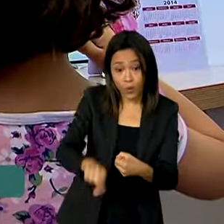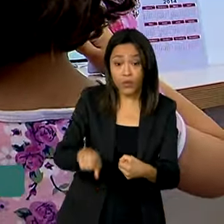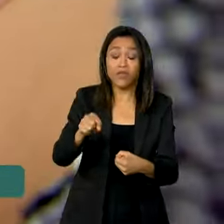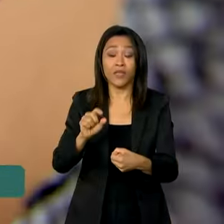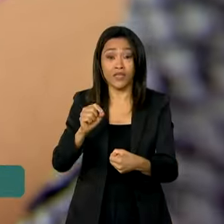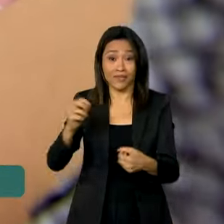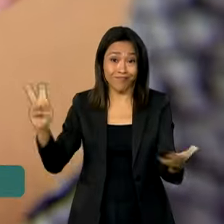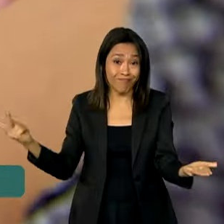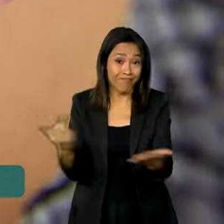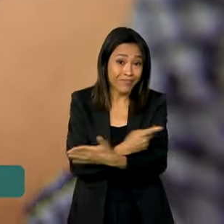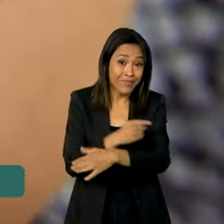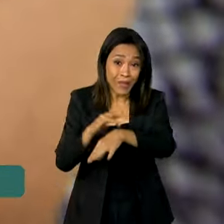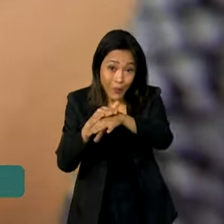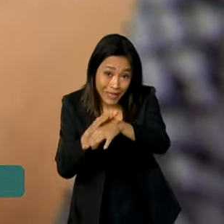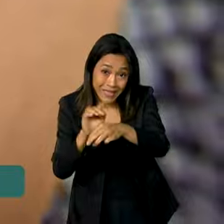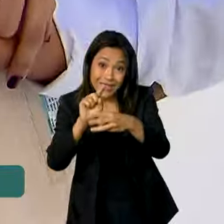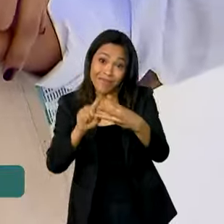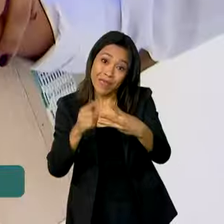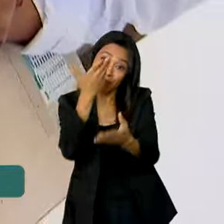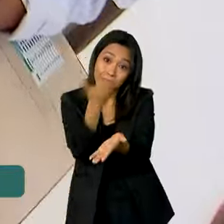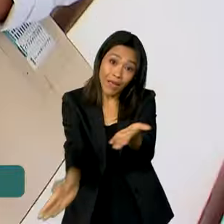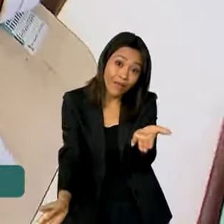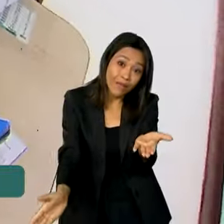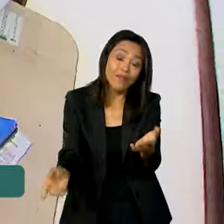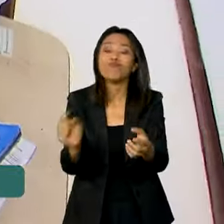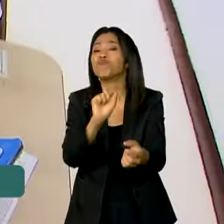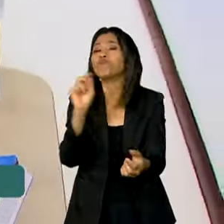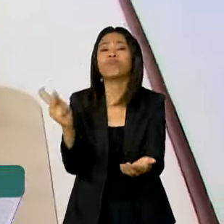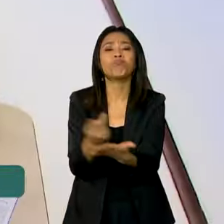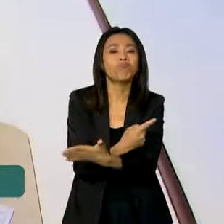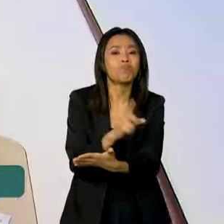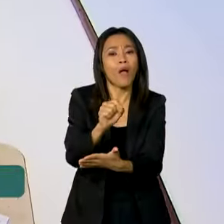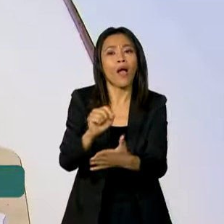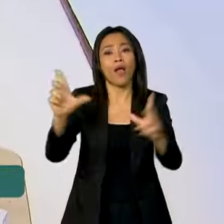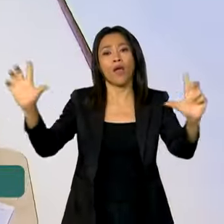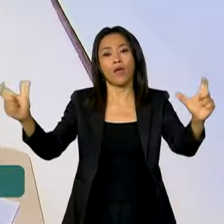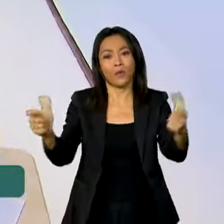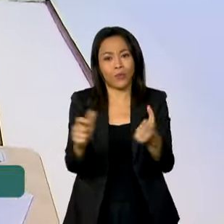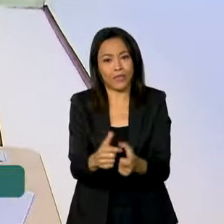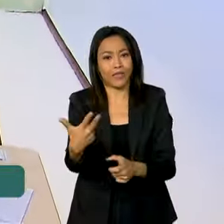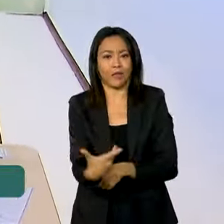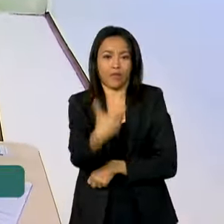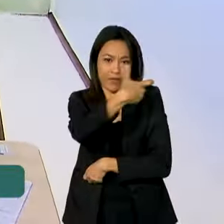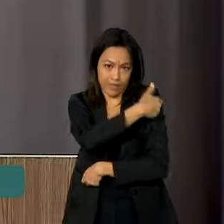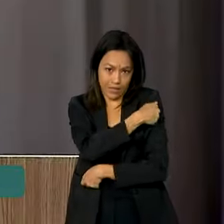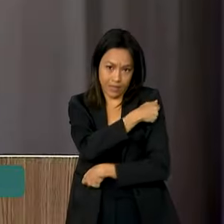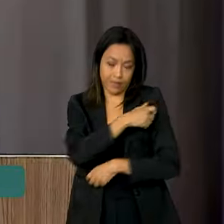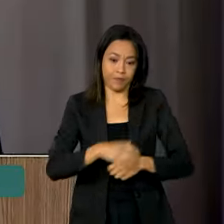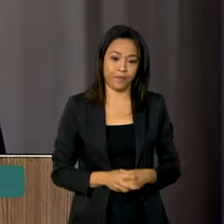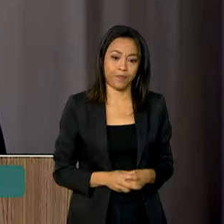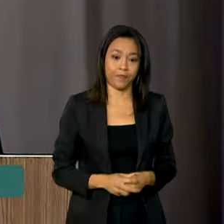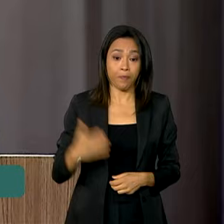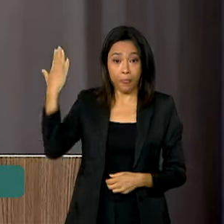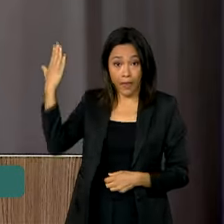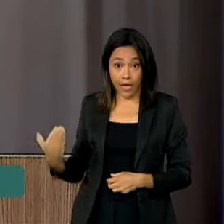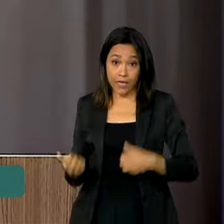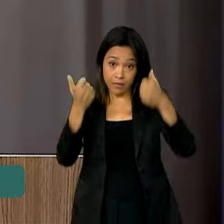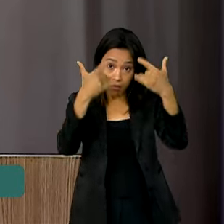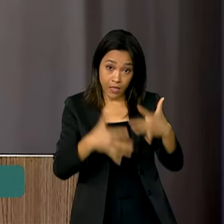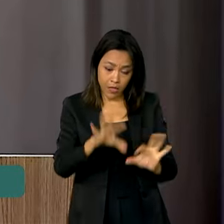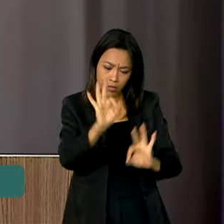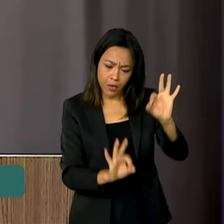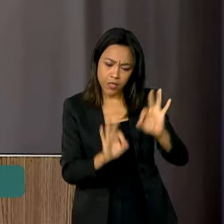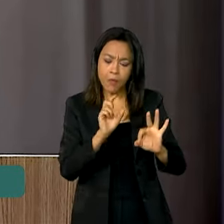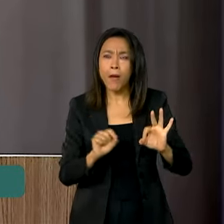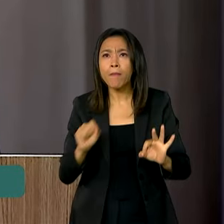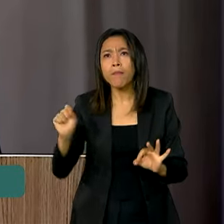de sarampo e perdeu a certificação. A causa? Queda na cobertura vacinal. Nós fizemos o microplanejamento em